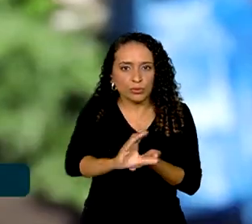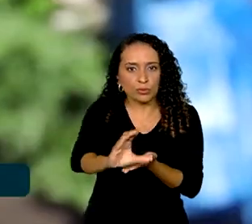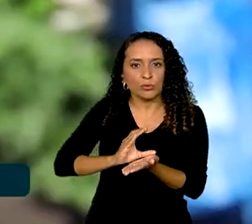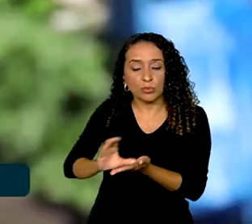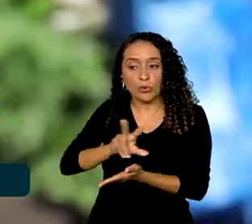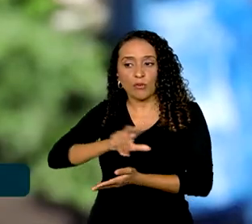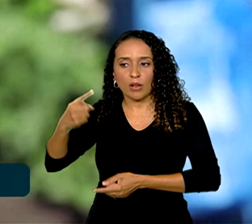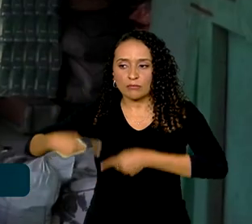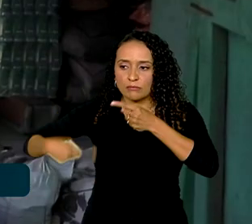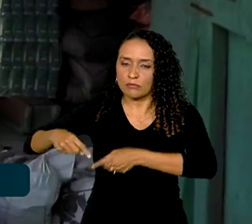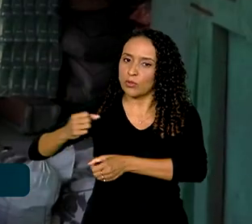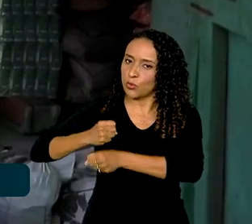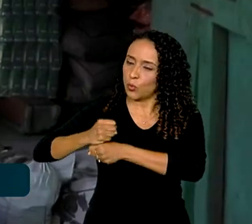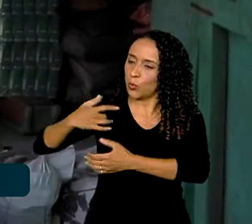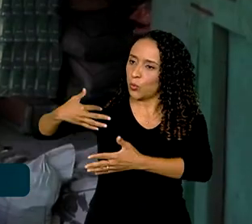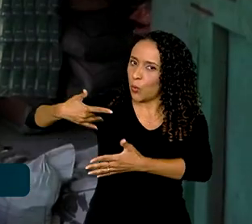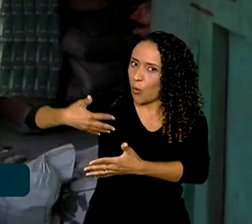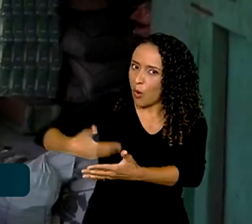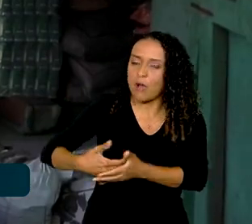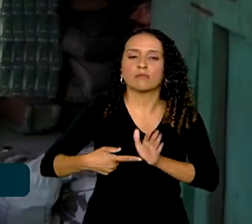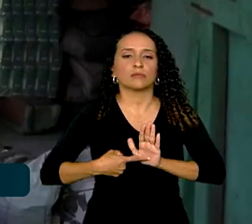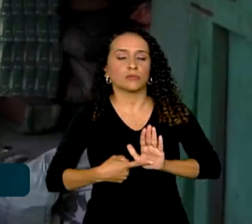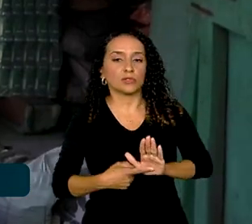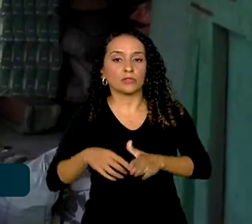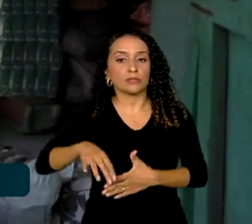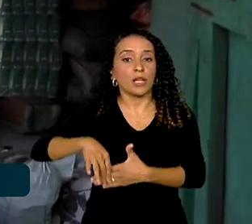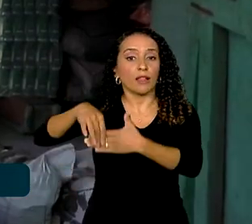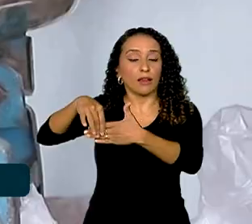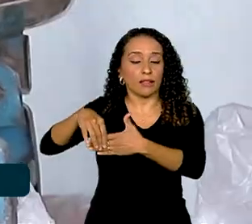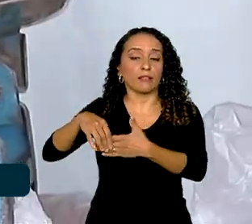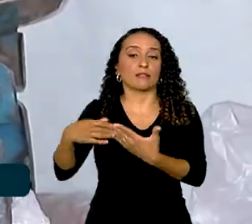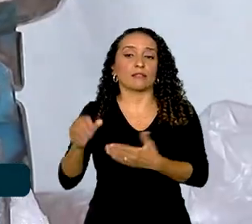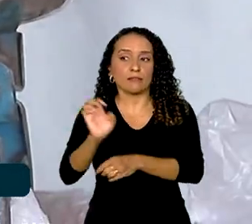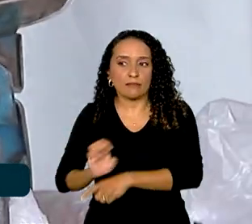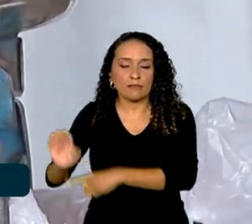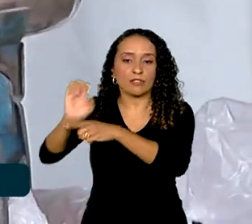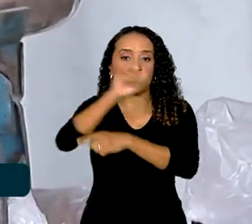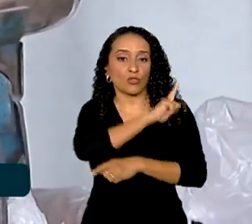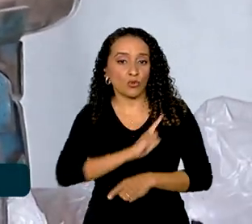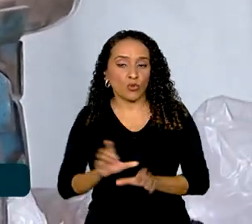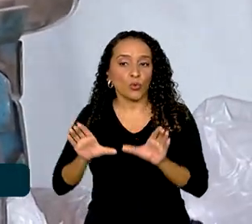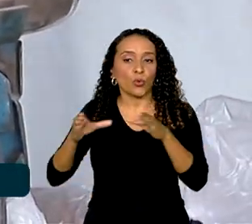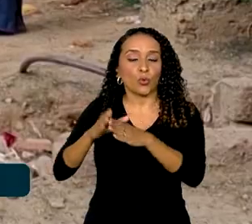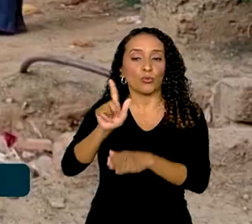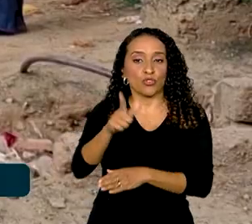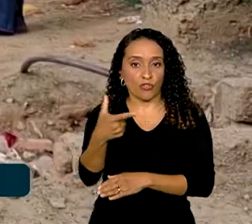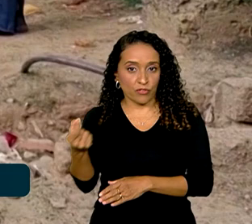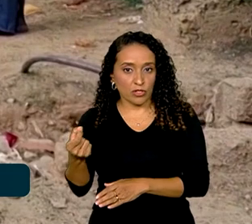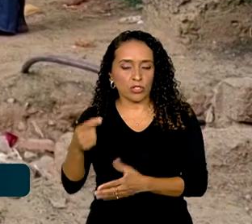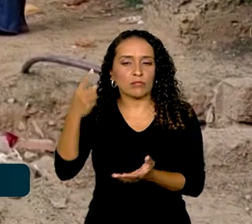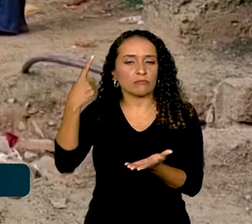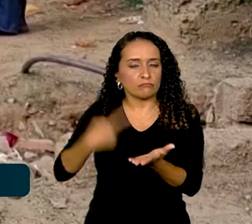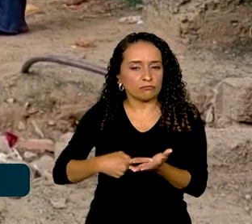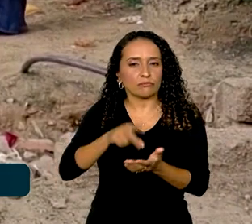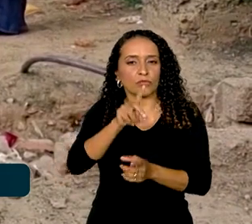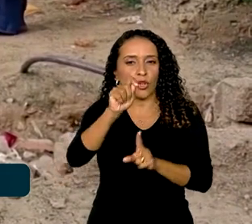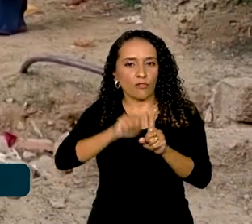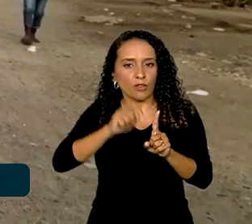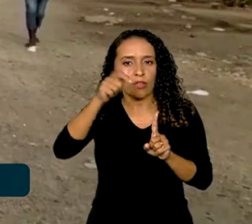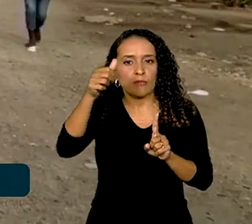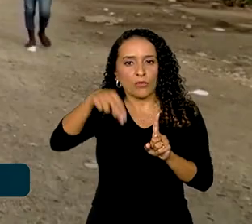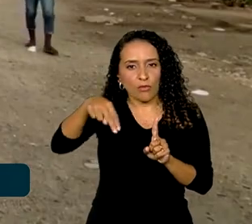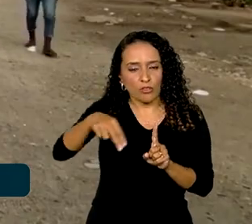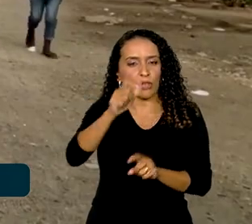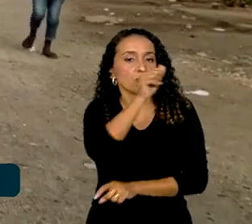discutidos ao longo do ano e apresentados aos chefes de Estado e governo na cúpula do G20, marcada para novembro no Rio de